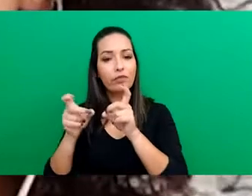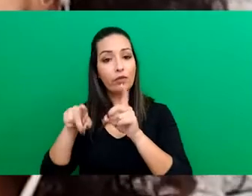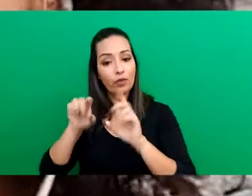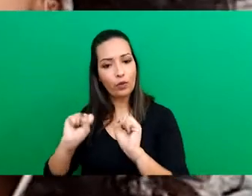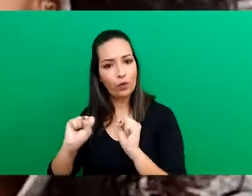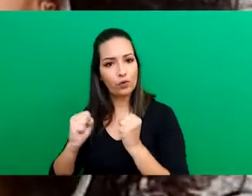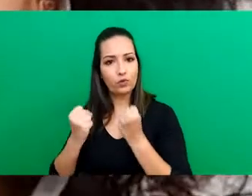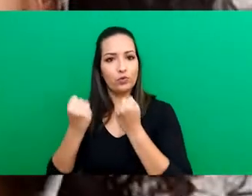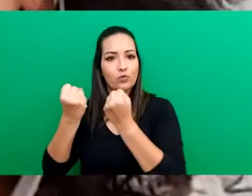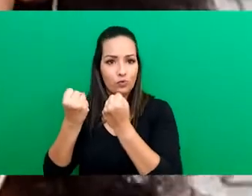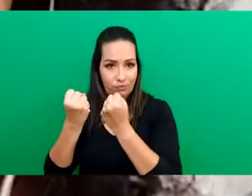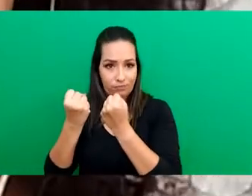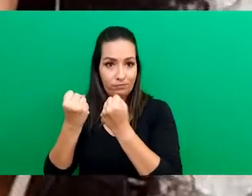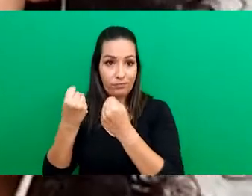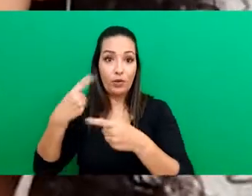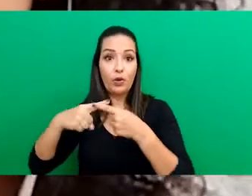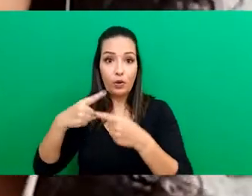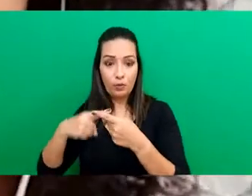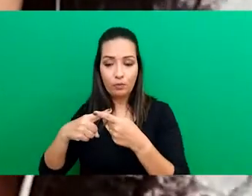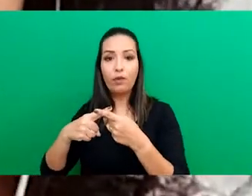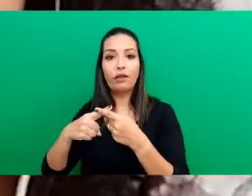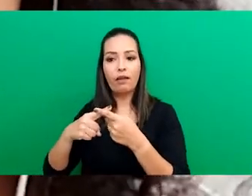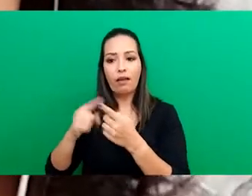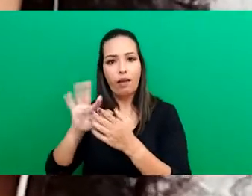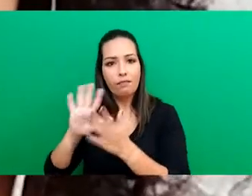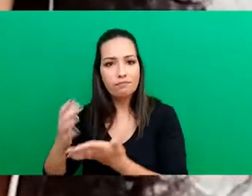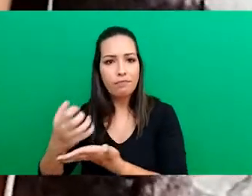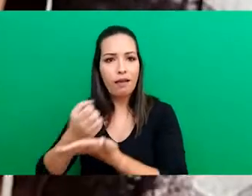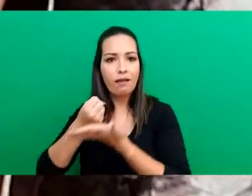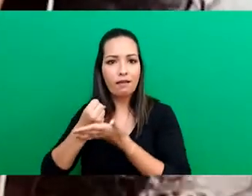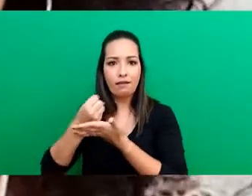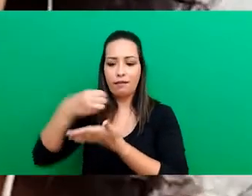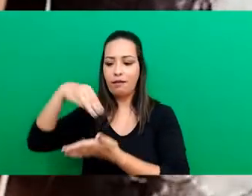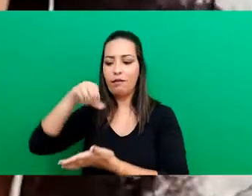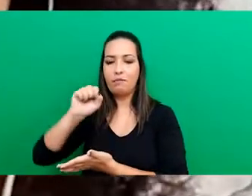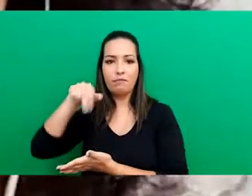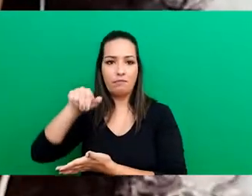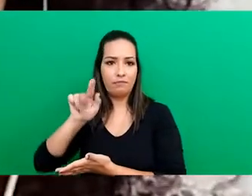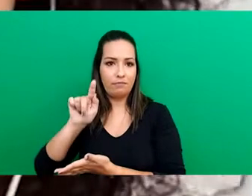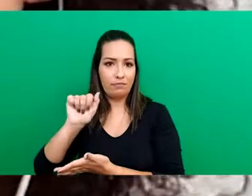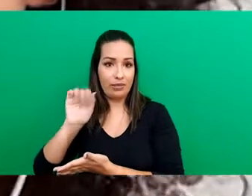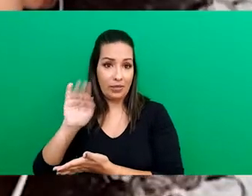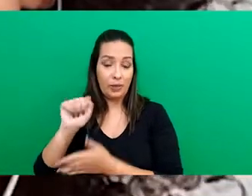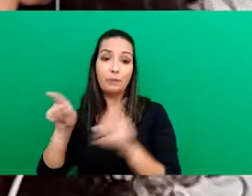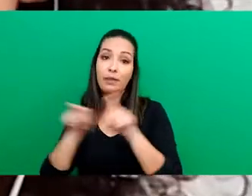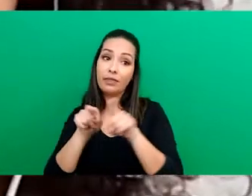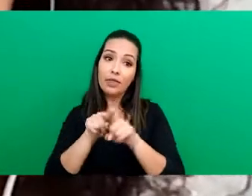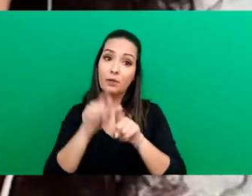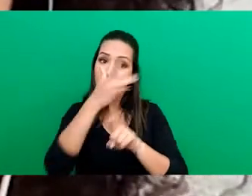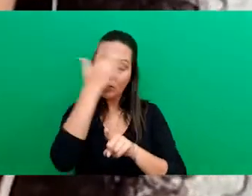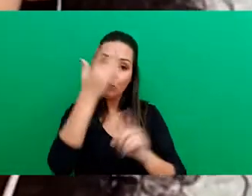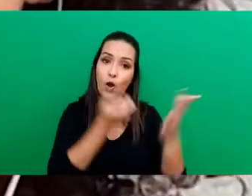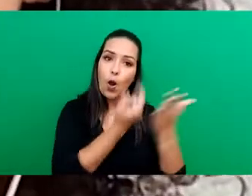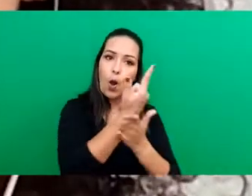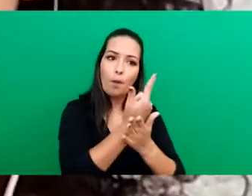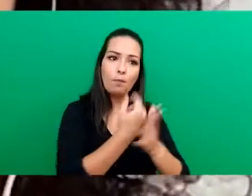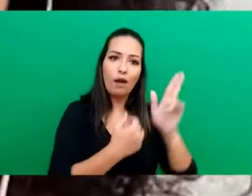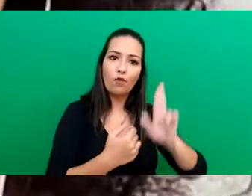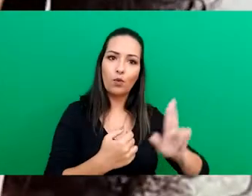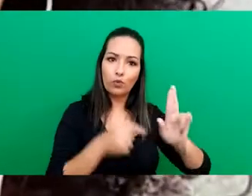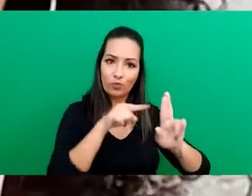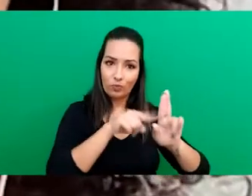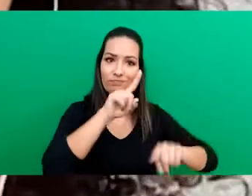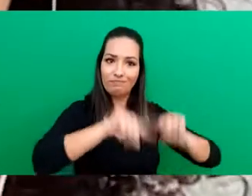a segurança, tanto delas, enquanto as catadoras de mangaba, quanto dos seus usuários que estavam comprando esses produtos.